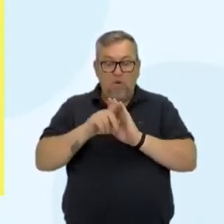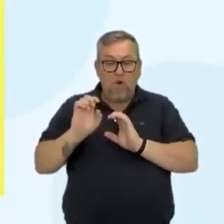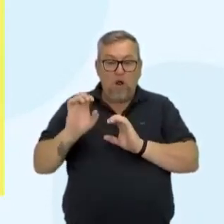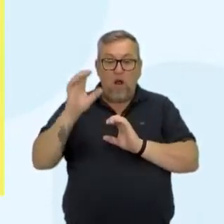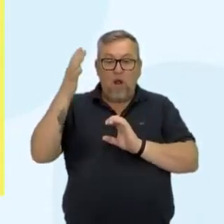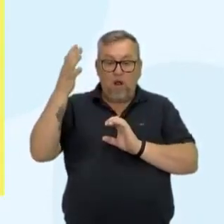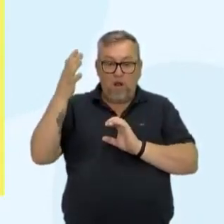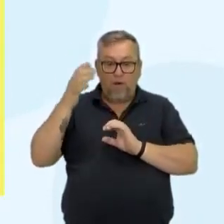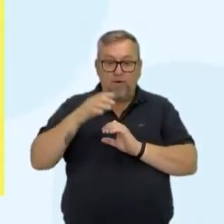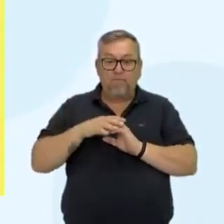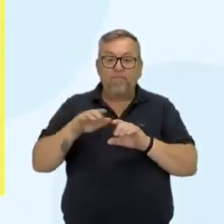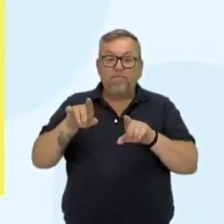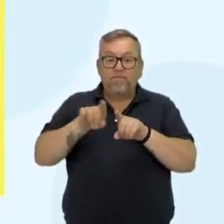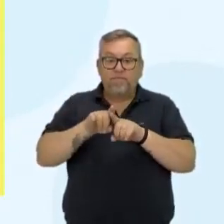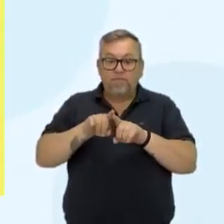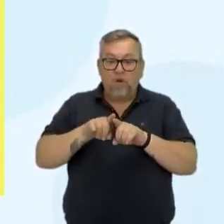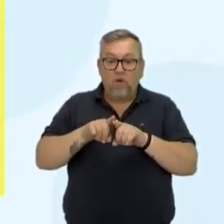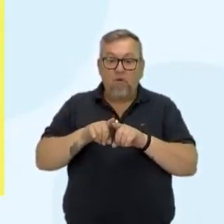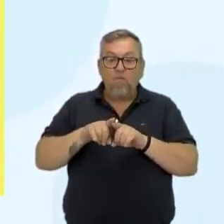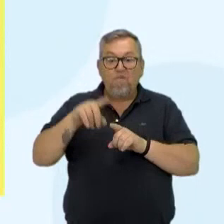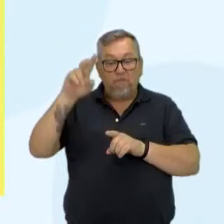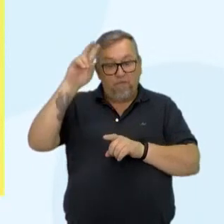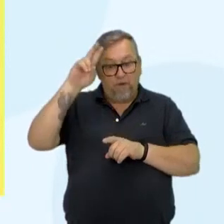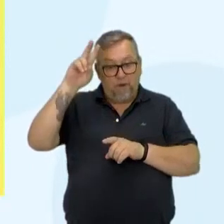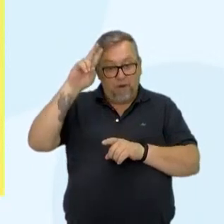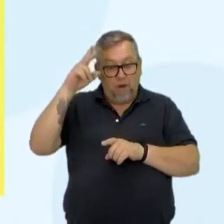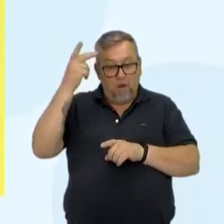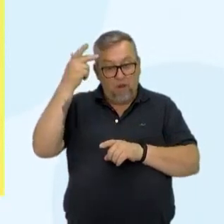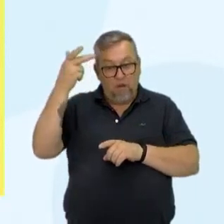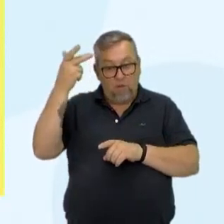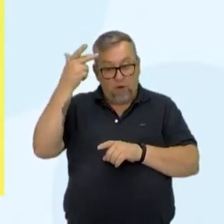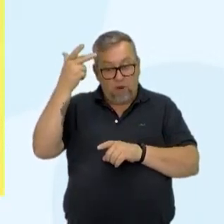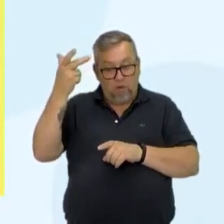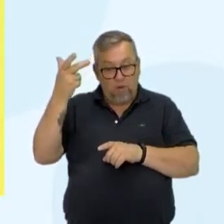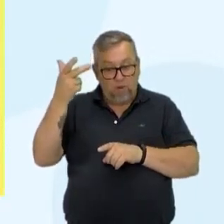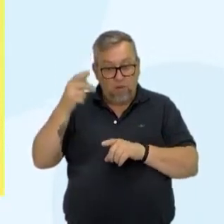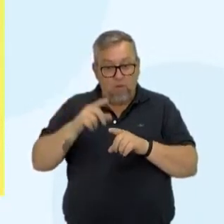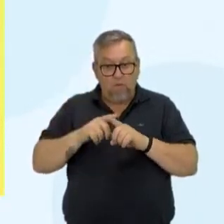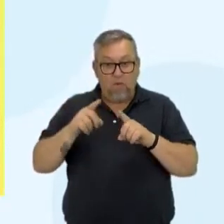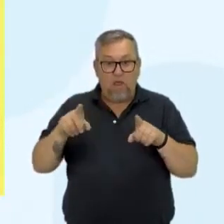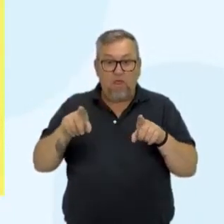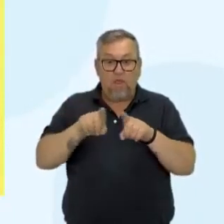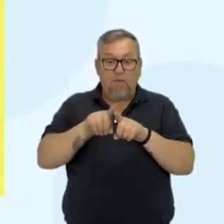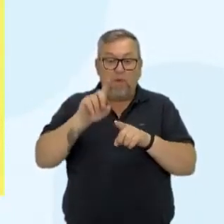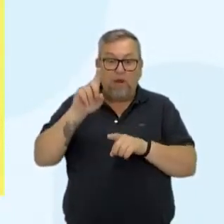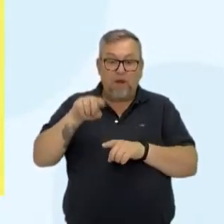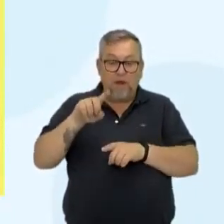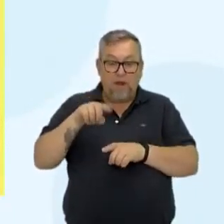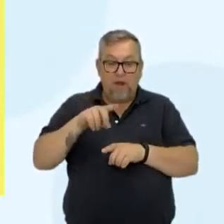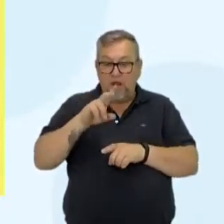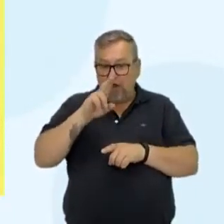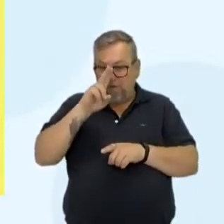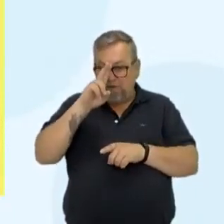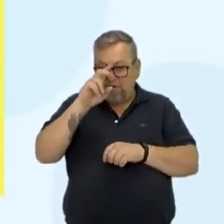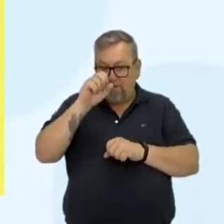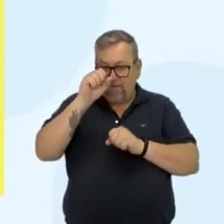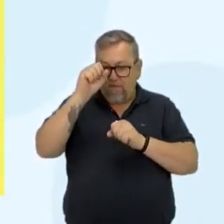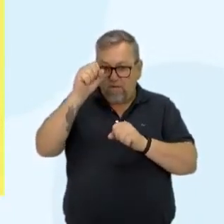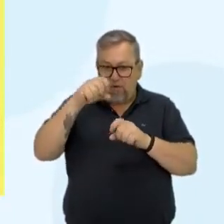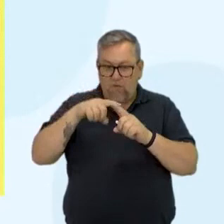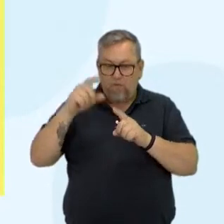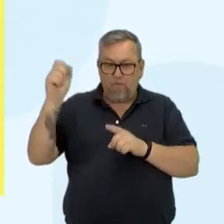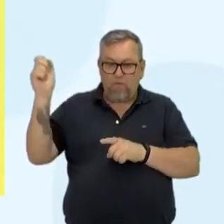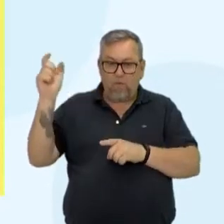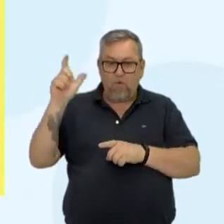O efeito estufa, vou relembrar você, é um efeito natural, mas ele é intensificado pela